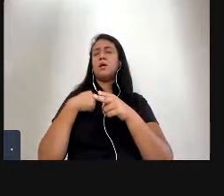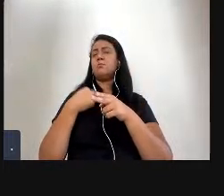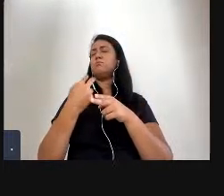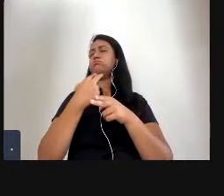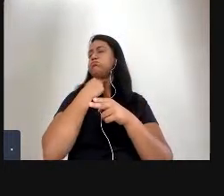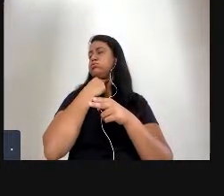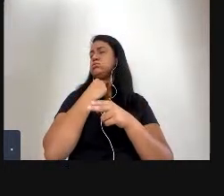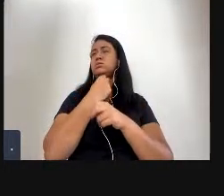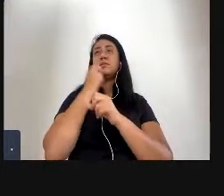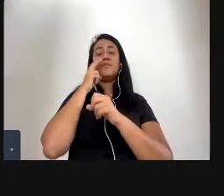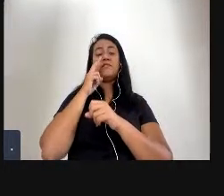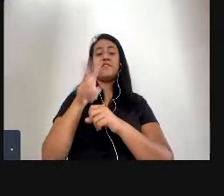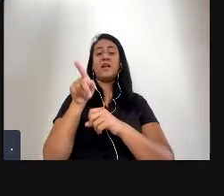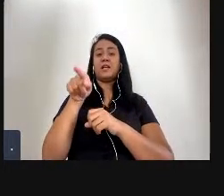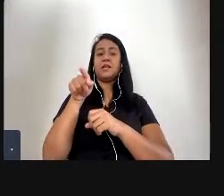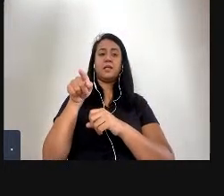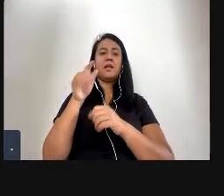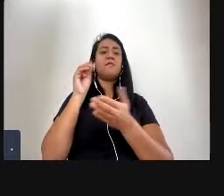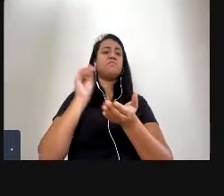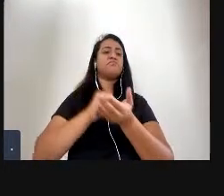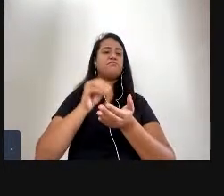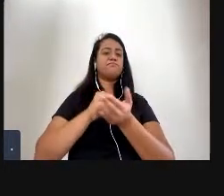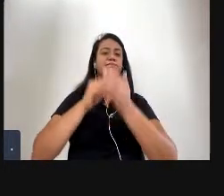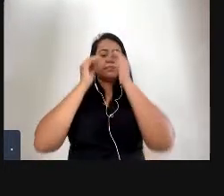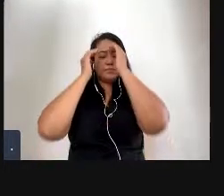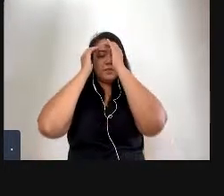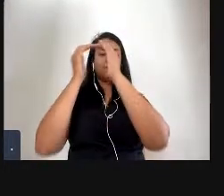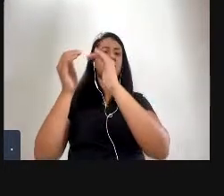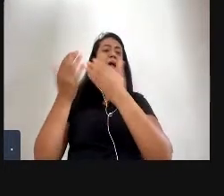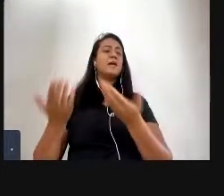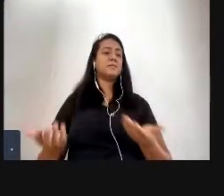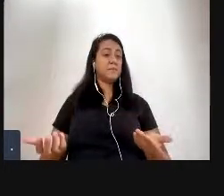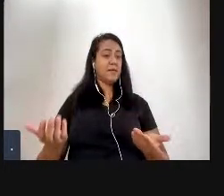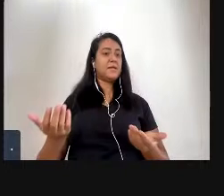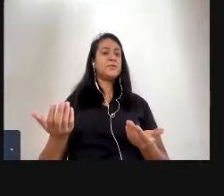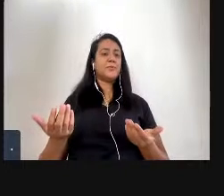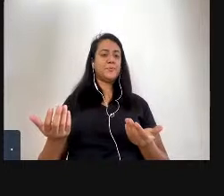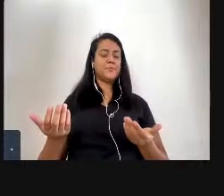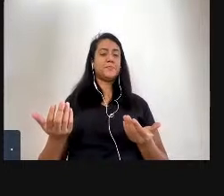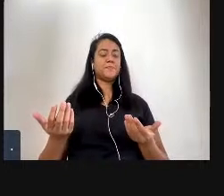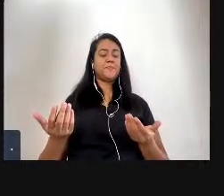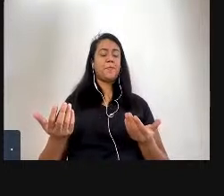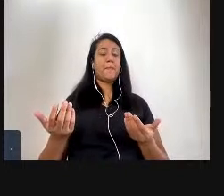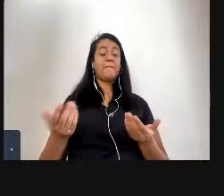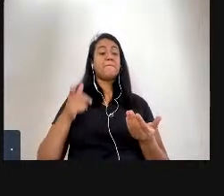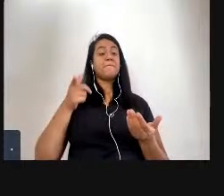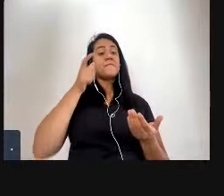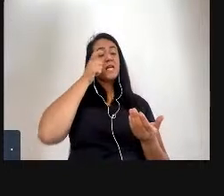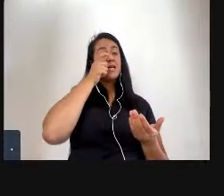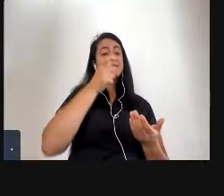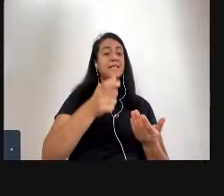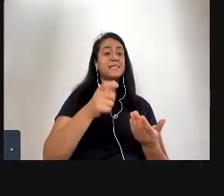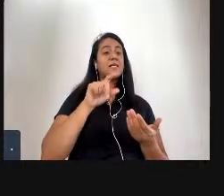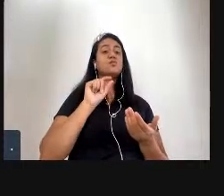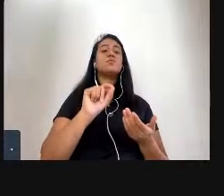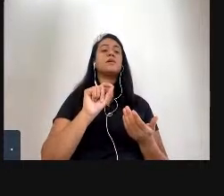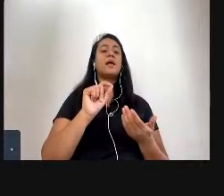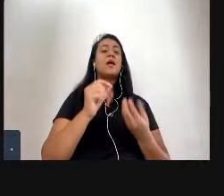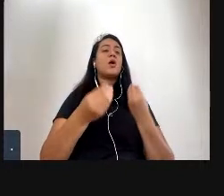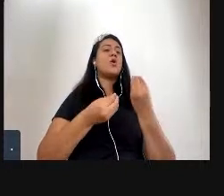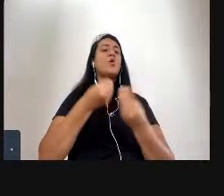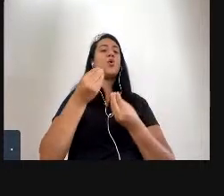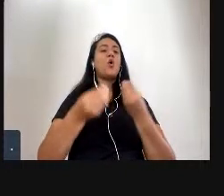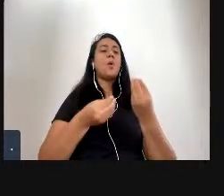insultuoso indigno e tendencioso e é interessante ver que a cobertura midiática